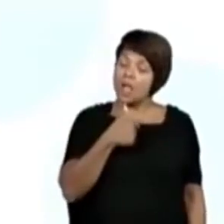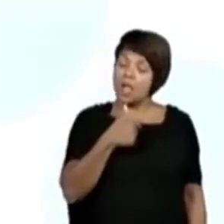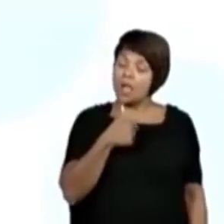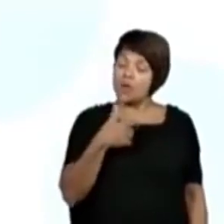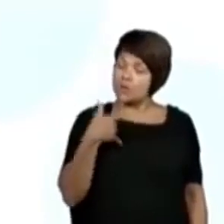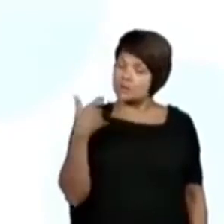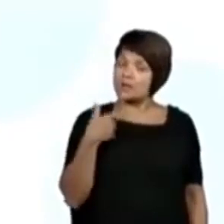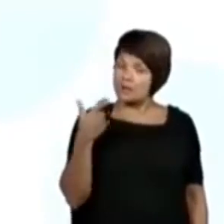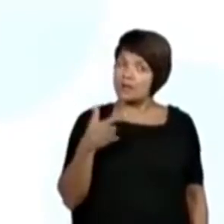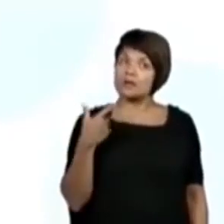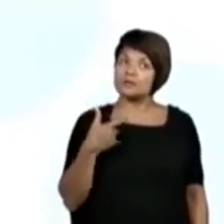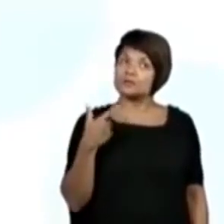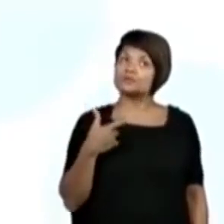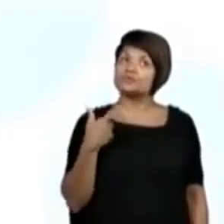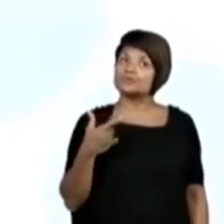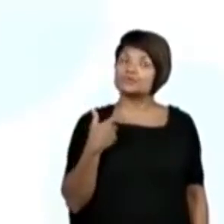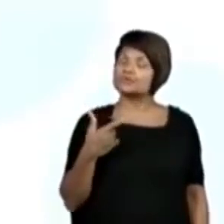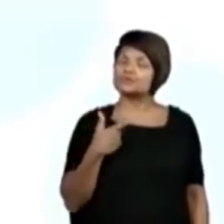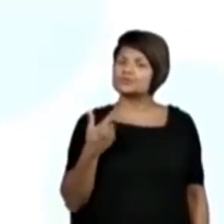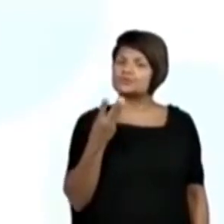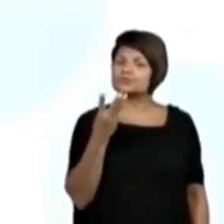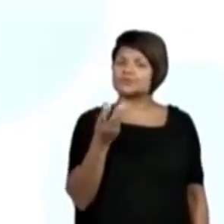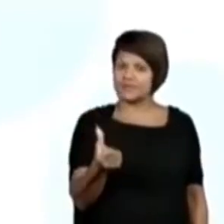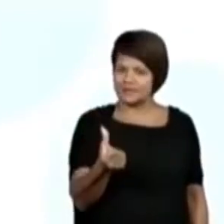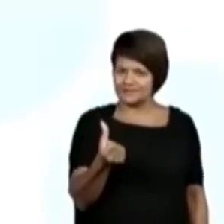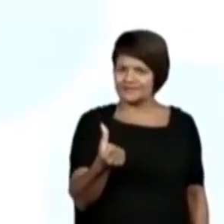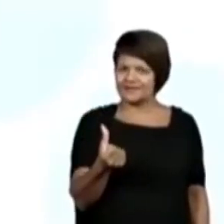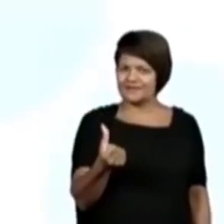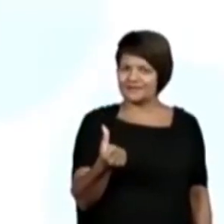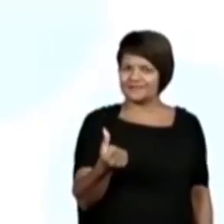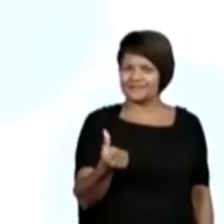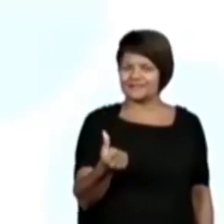Eu tenho... Que número, Prô? 36.